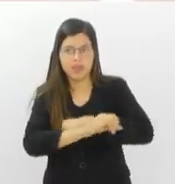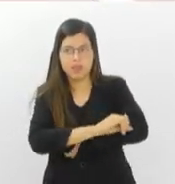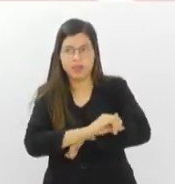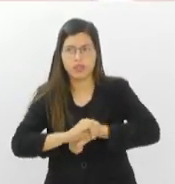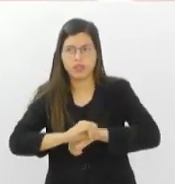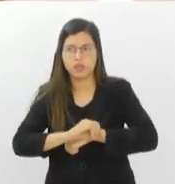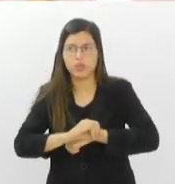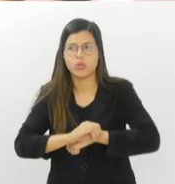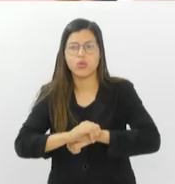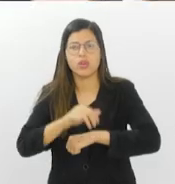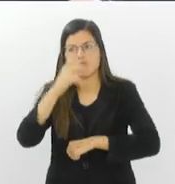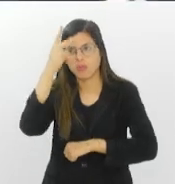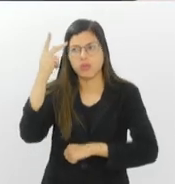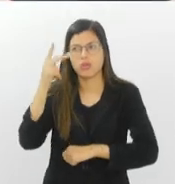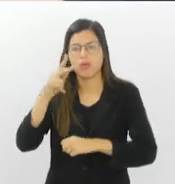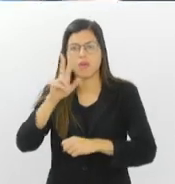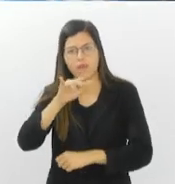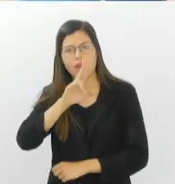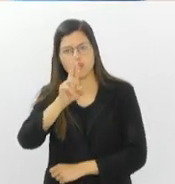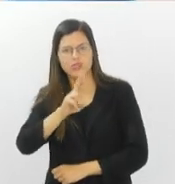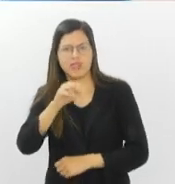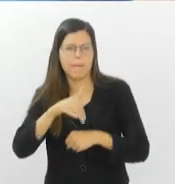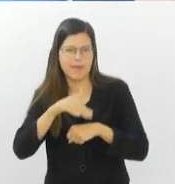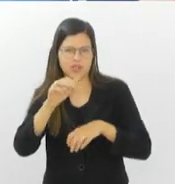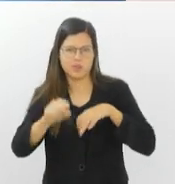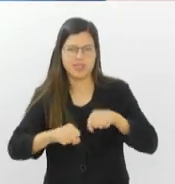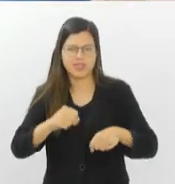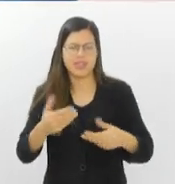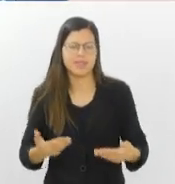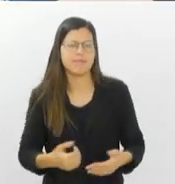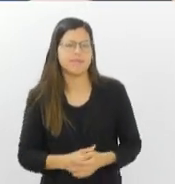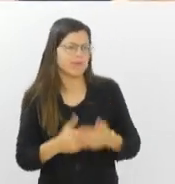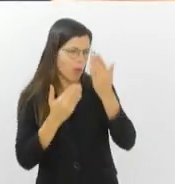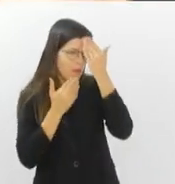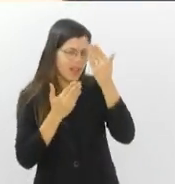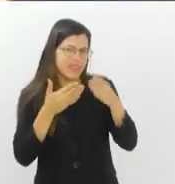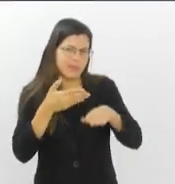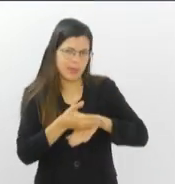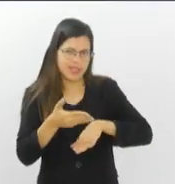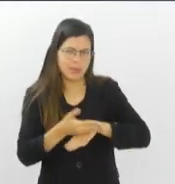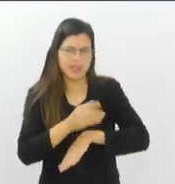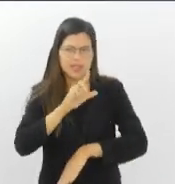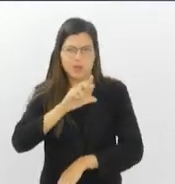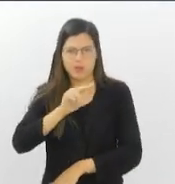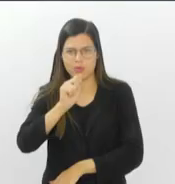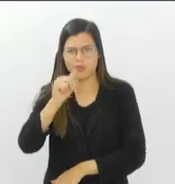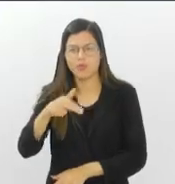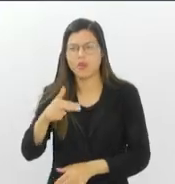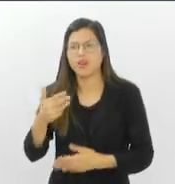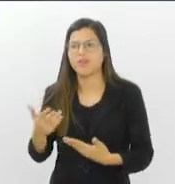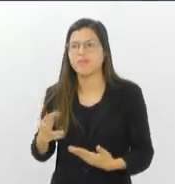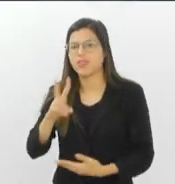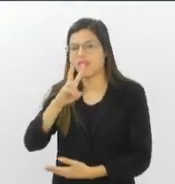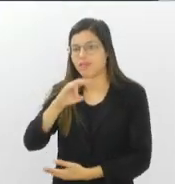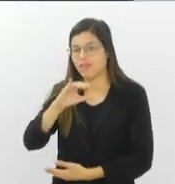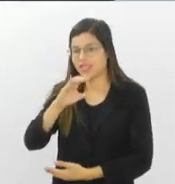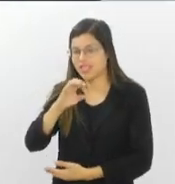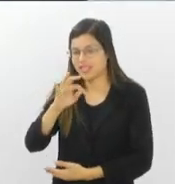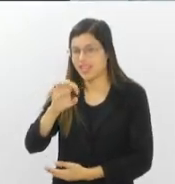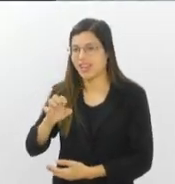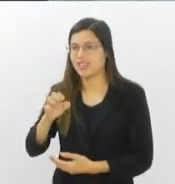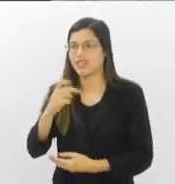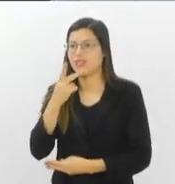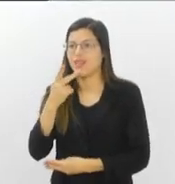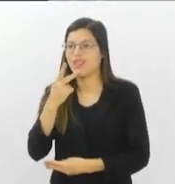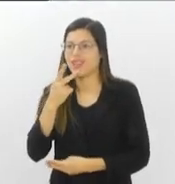vão utilizar mais a bicicleta. Muito obrigada pela sua participação, viu, Luan? Vicente, eu confesso que eu não venho para o trabalho de